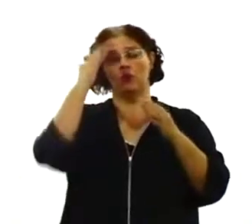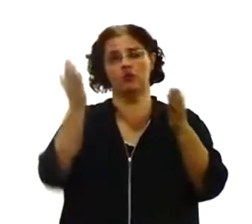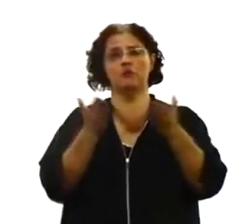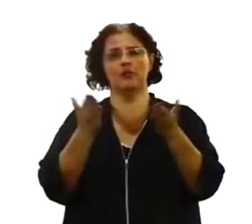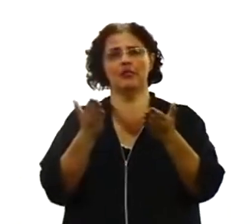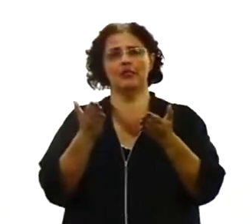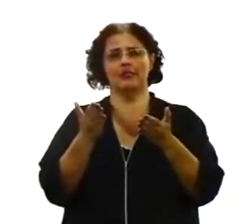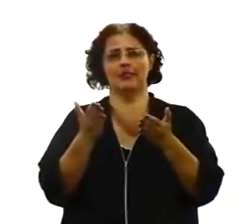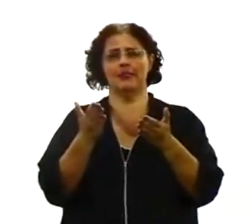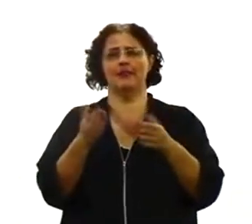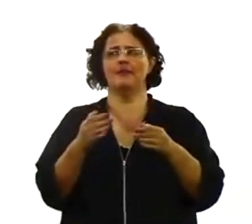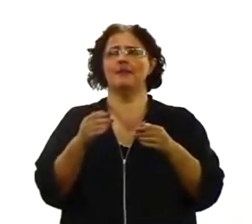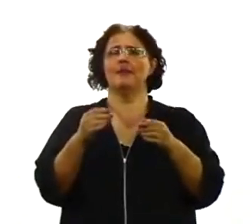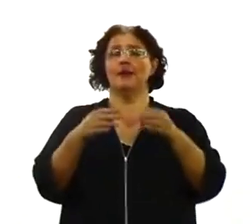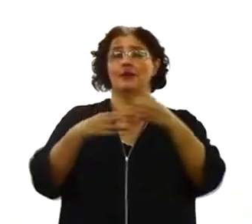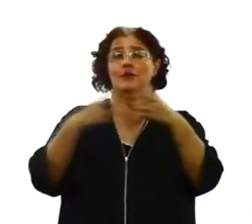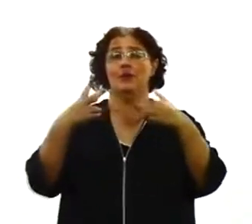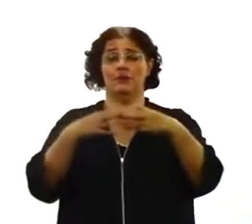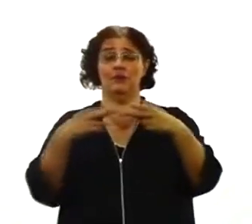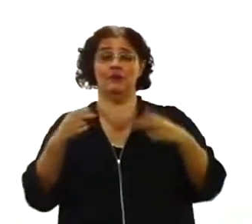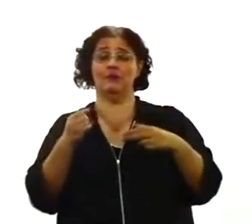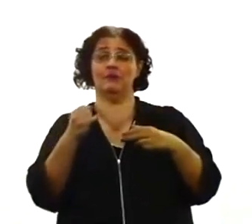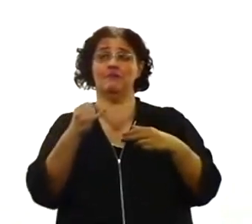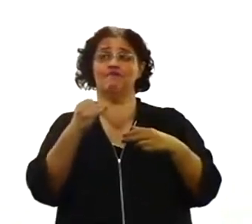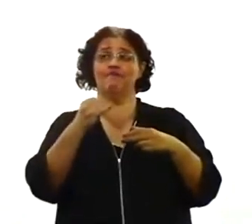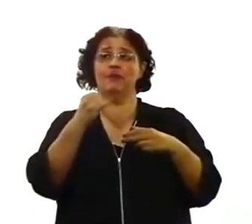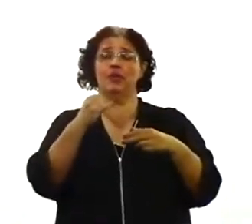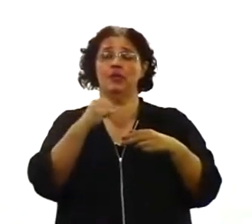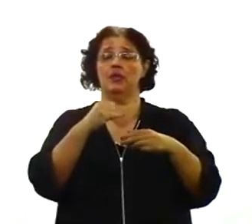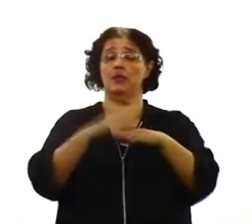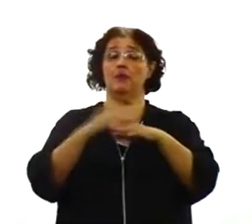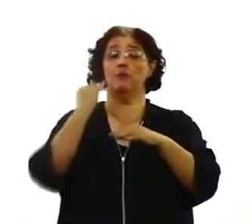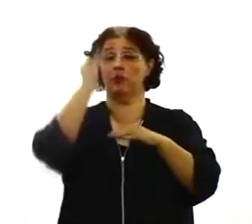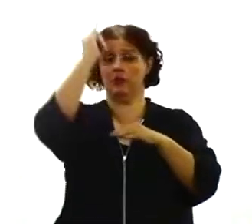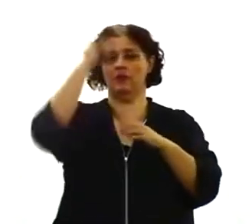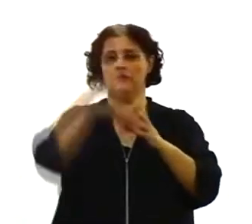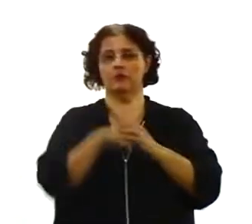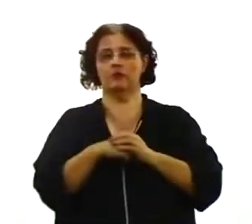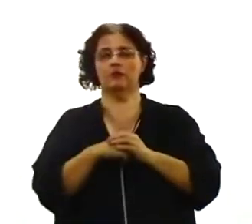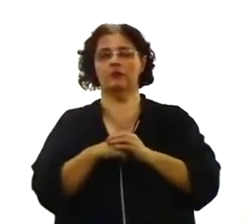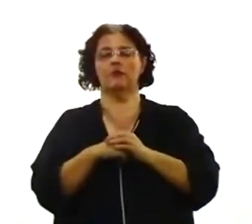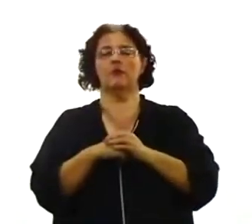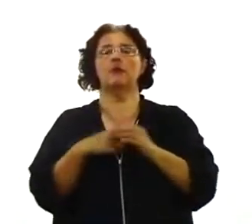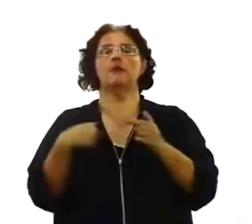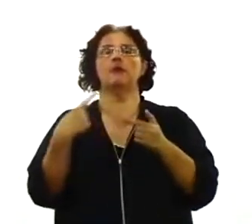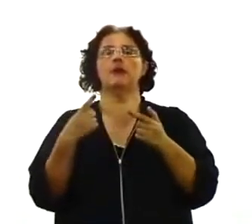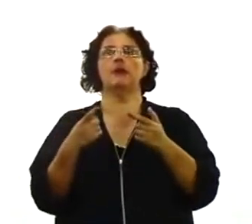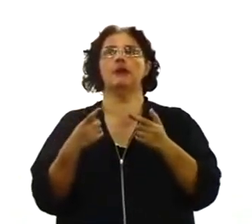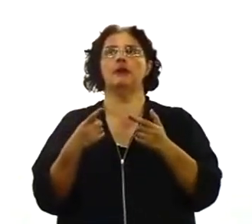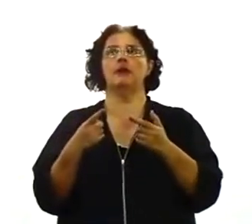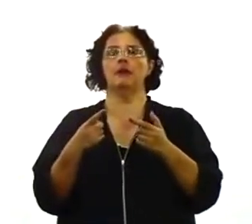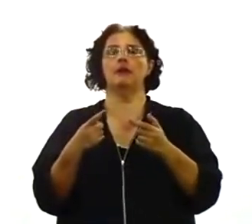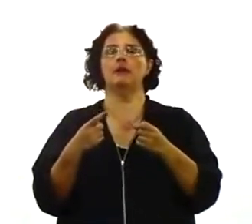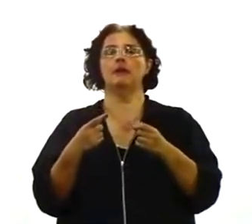nós fazemos um compromisso com alguma coisa, um compromisso com um pagamento longo, e nem sempre temos o dinheiro, o recurso todo